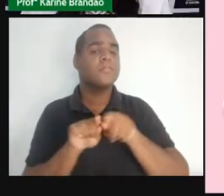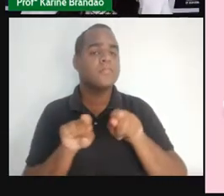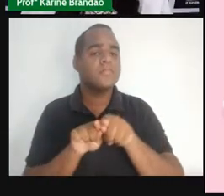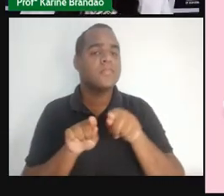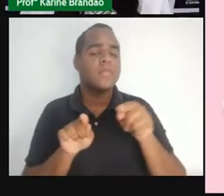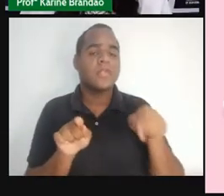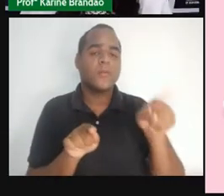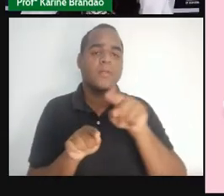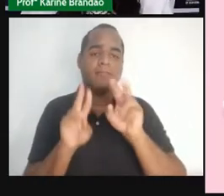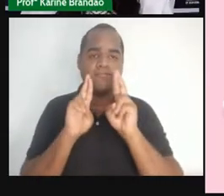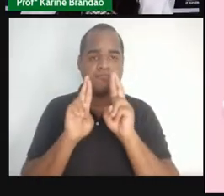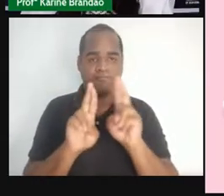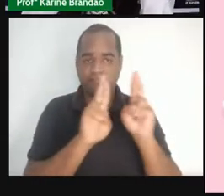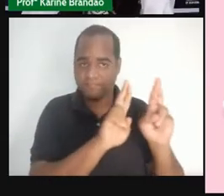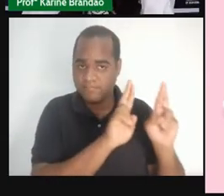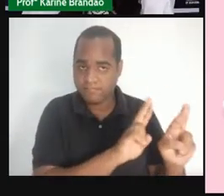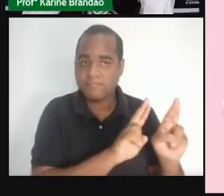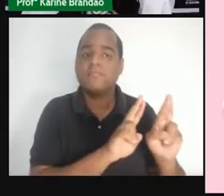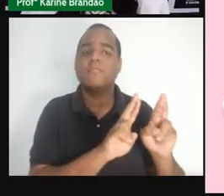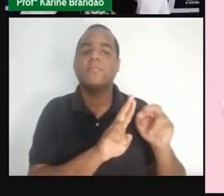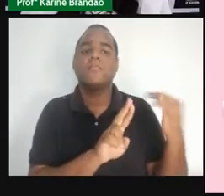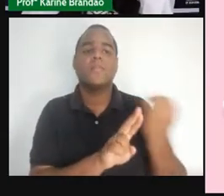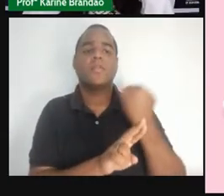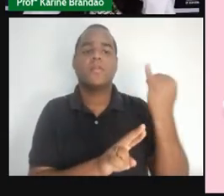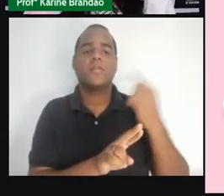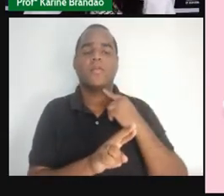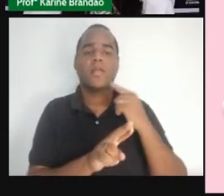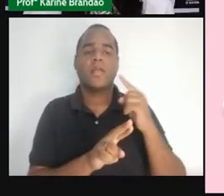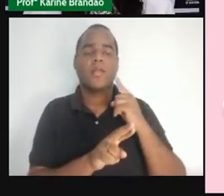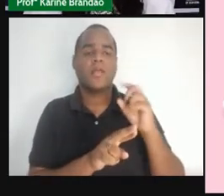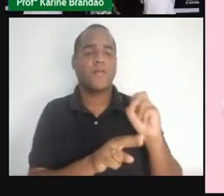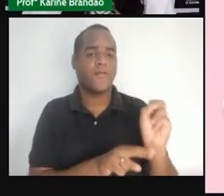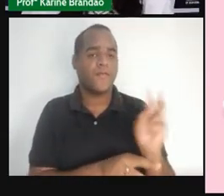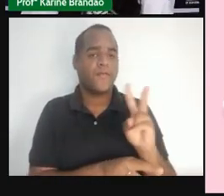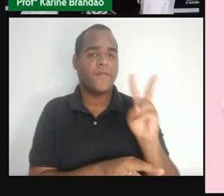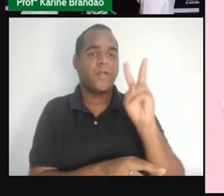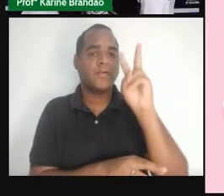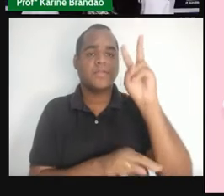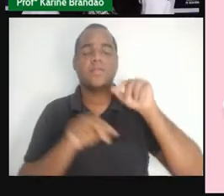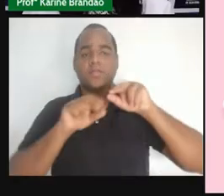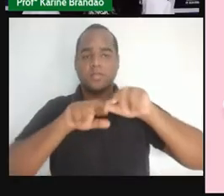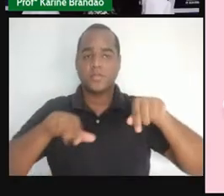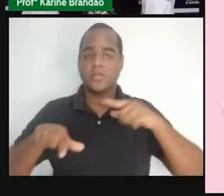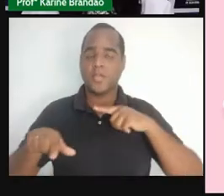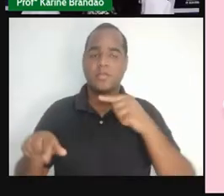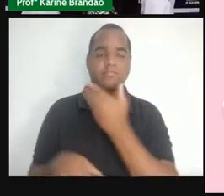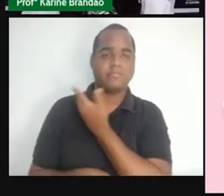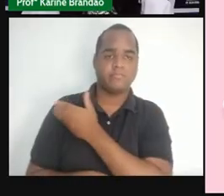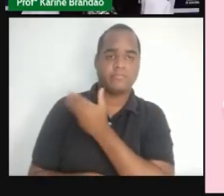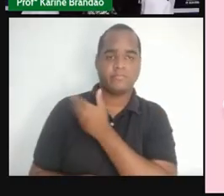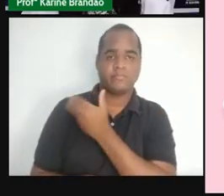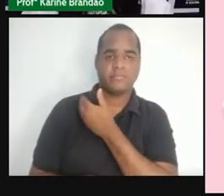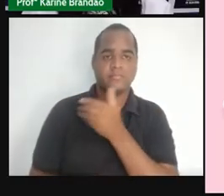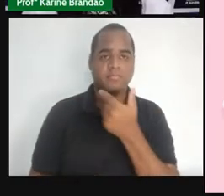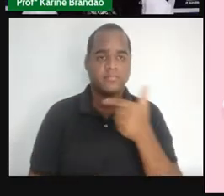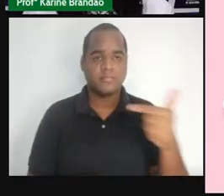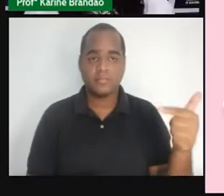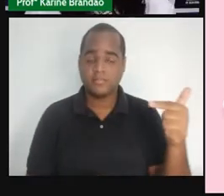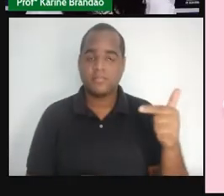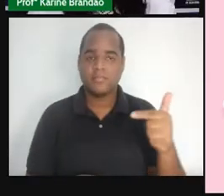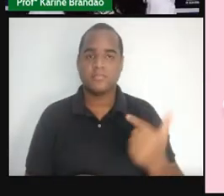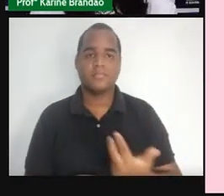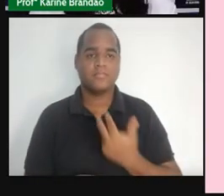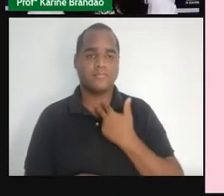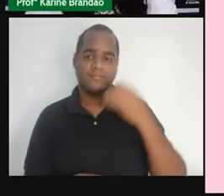respeitar, valorizar e acolher a diversidade de indivíduos sem preconceitos, baseados nas diferenças de